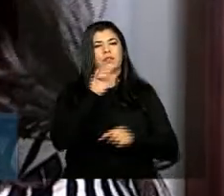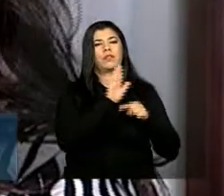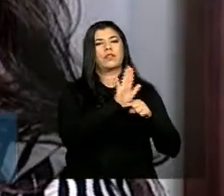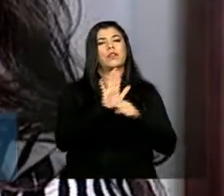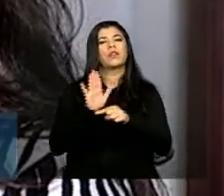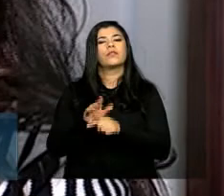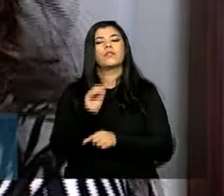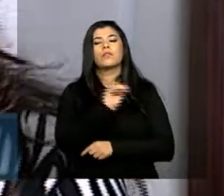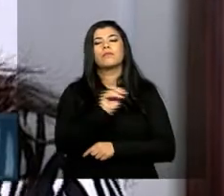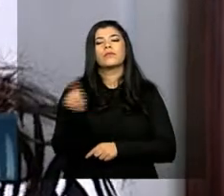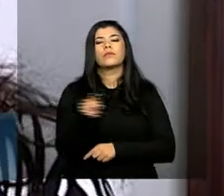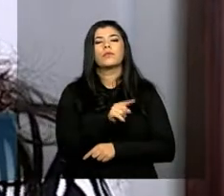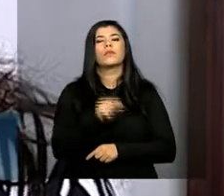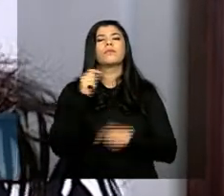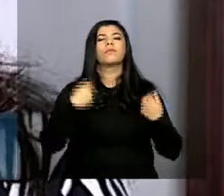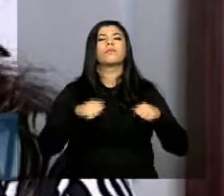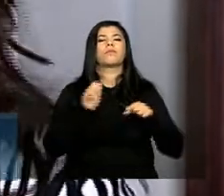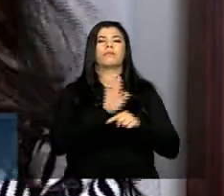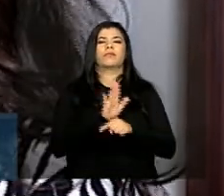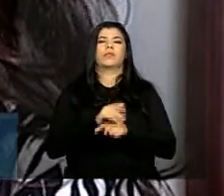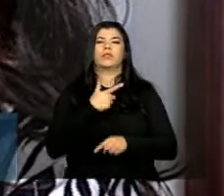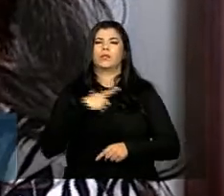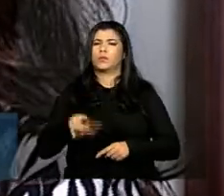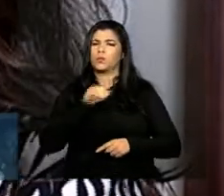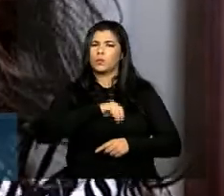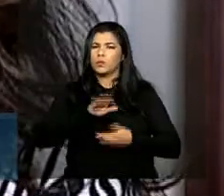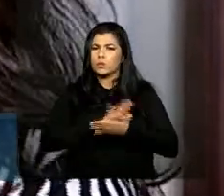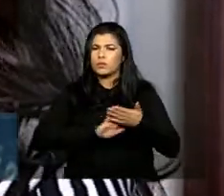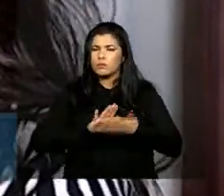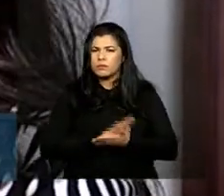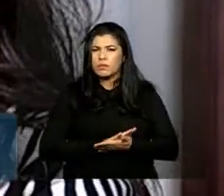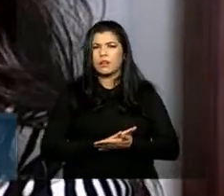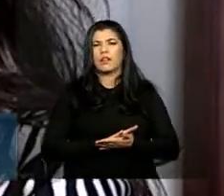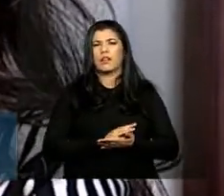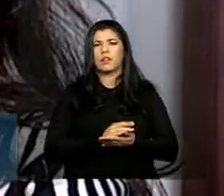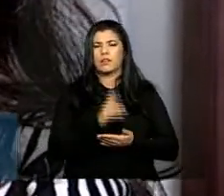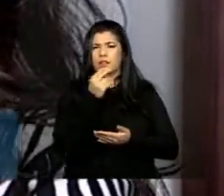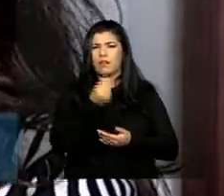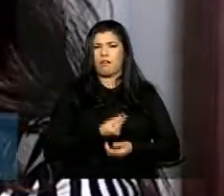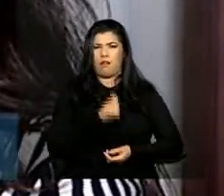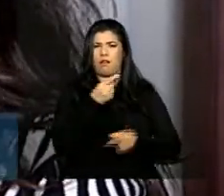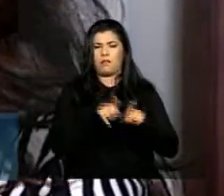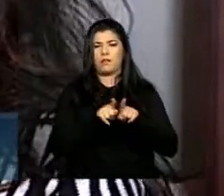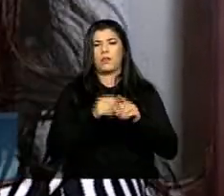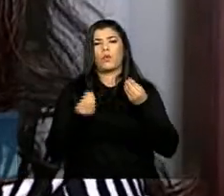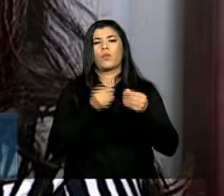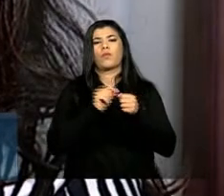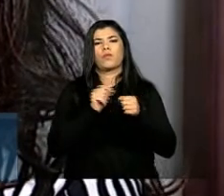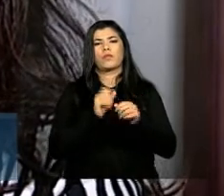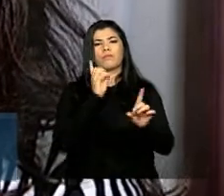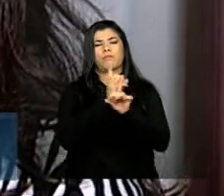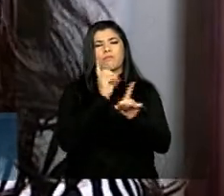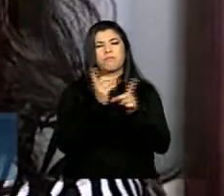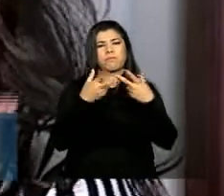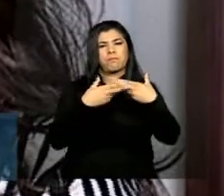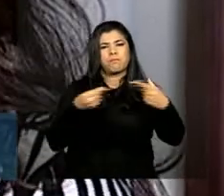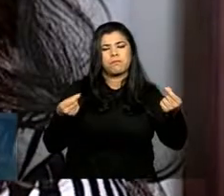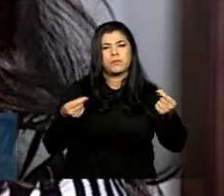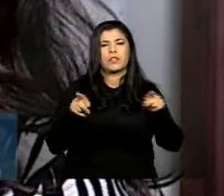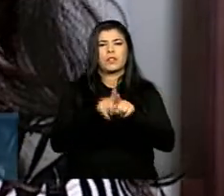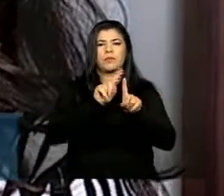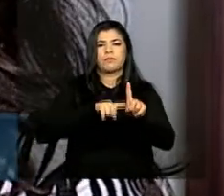quem precisa então aqueles produtores sem remuneração nós vamos encontrar meios para